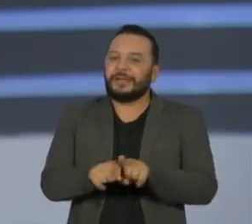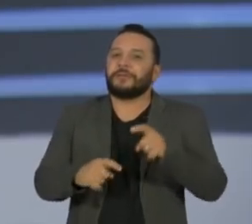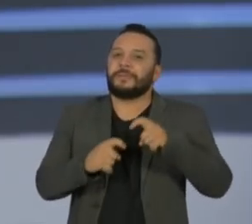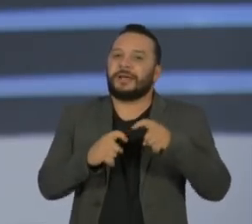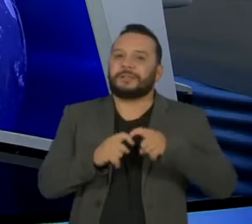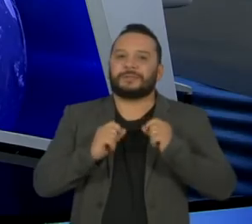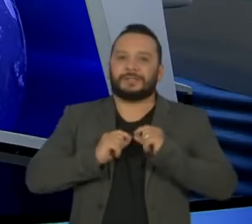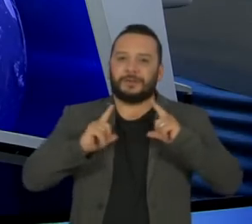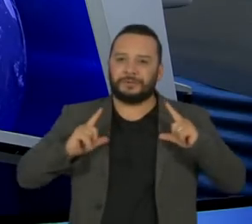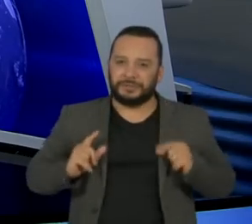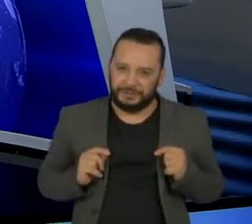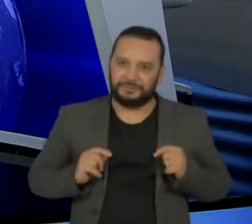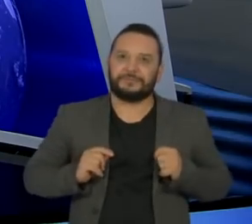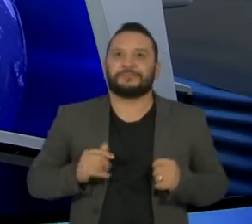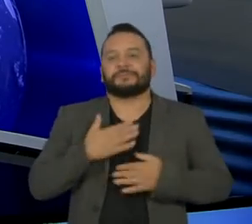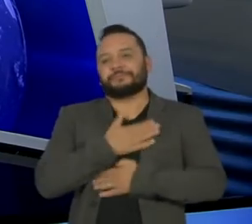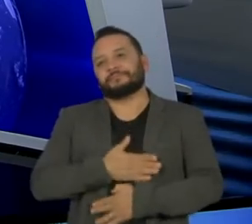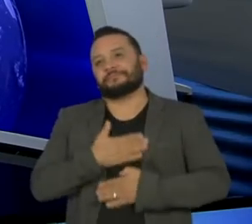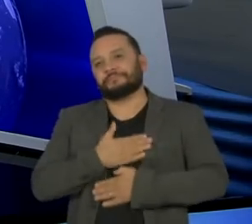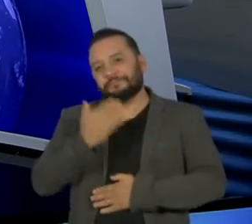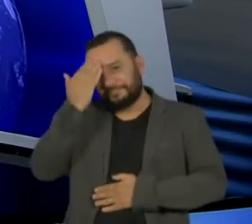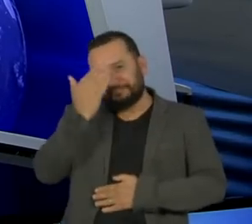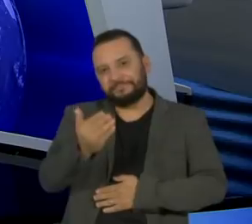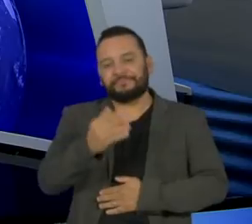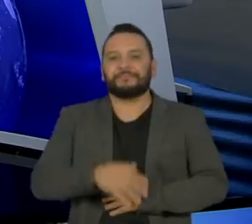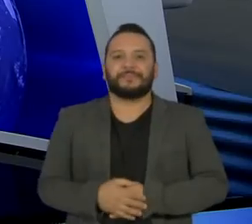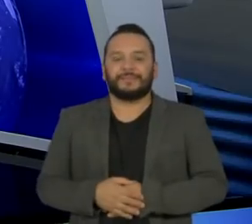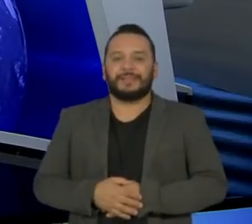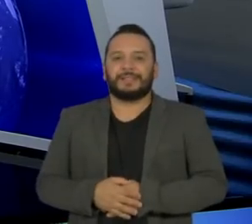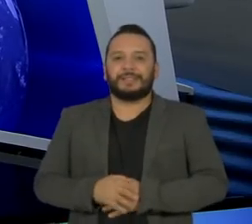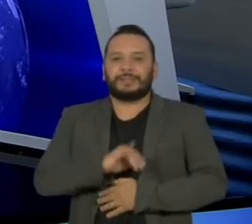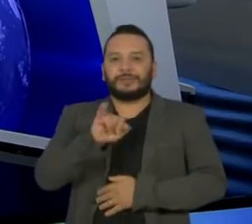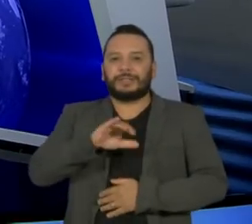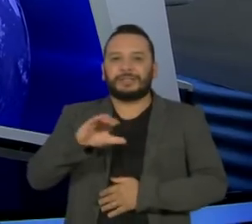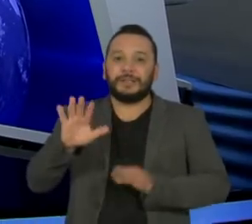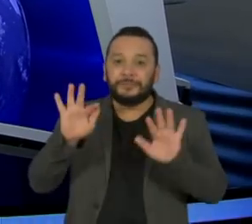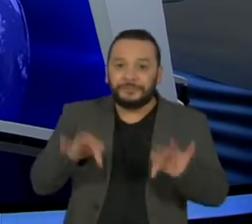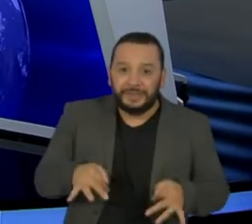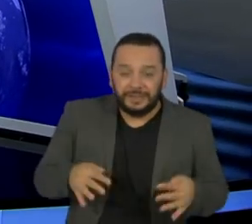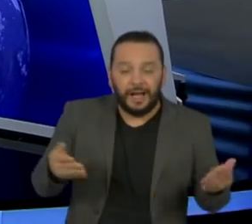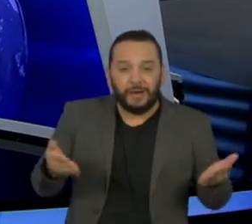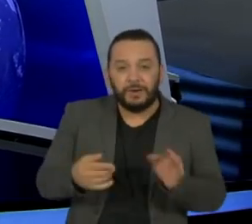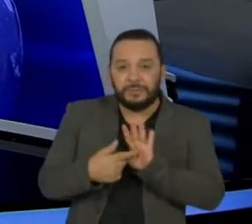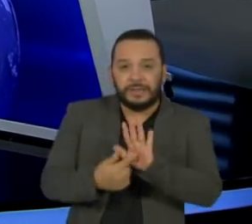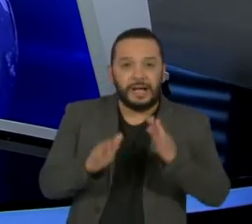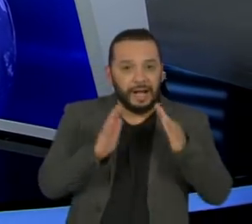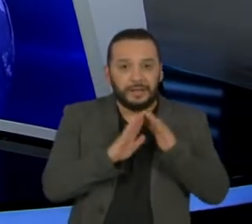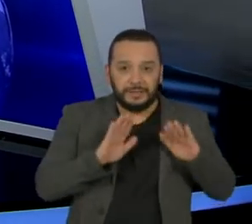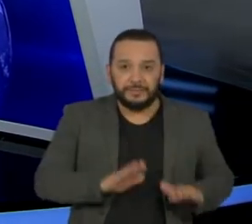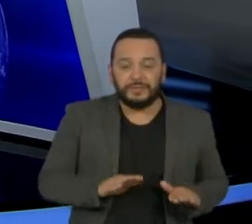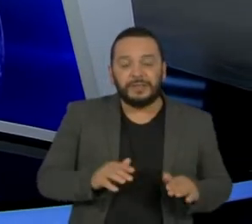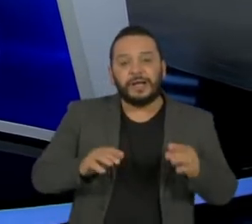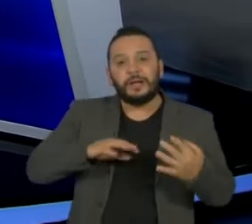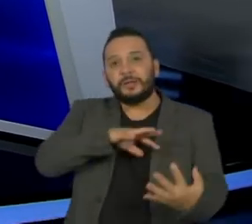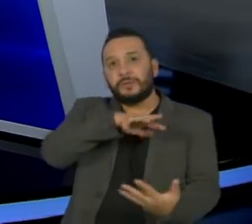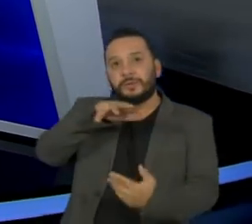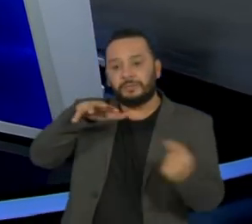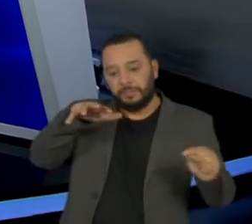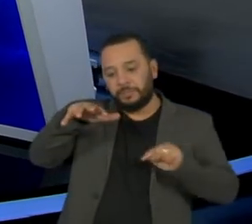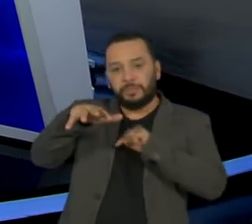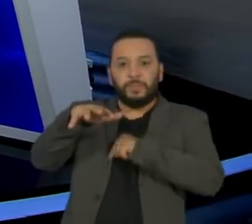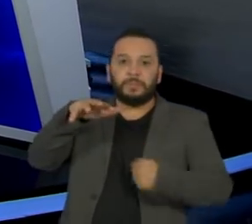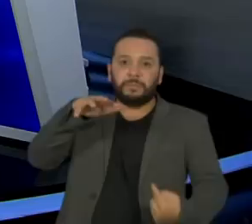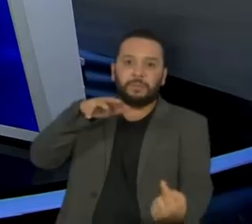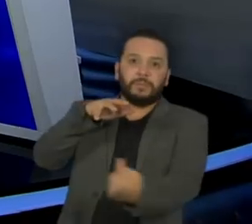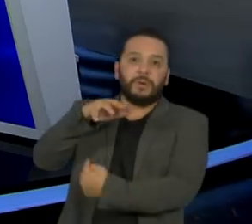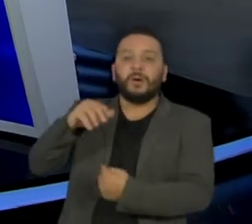Saldiva, um prazer. Obrigada. Obrigada. E nós terminamos esta edição mostrando como a quarentena em vários locais do mundo mudou o